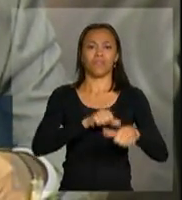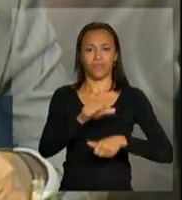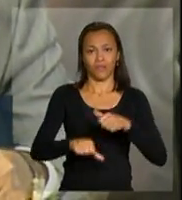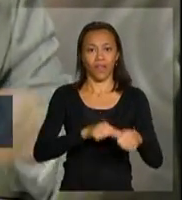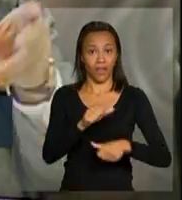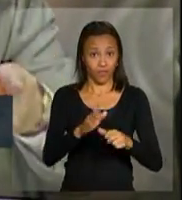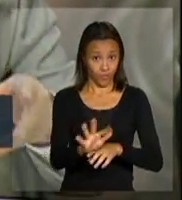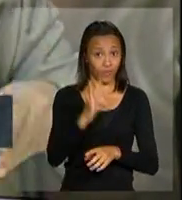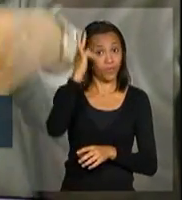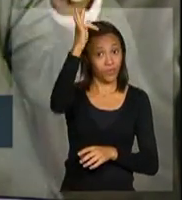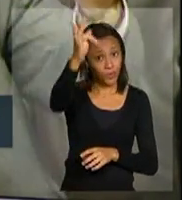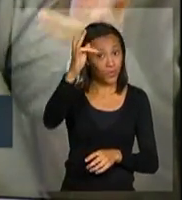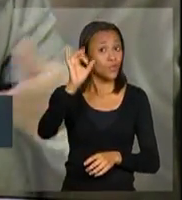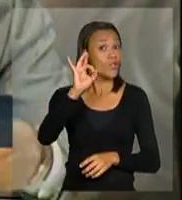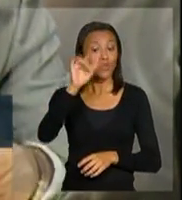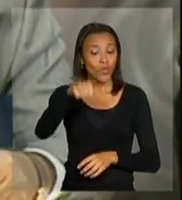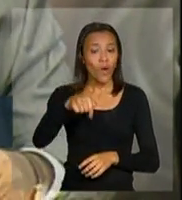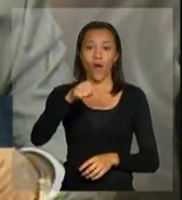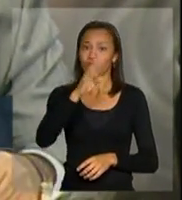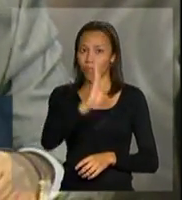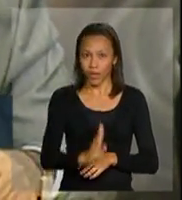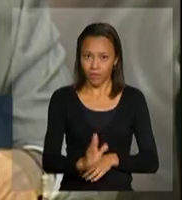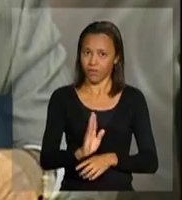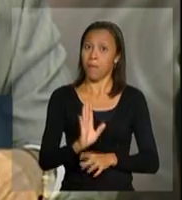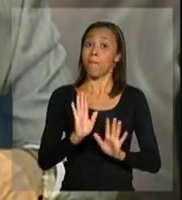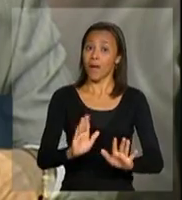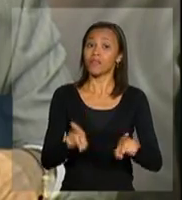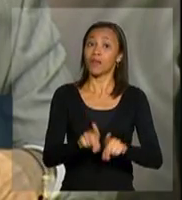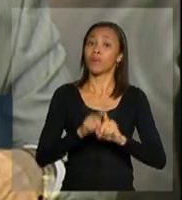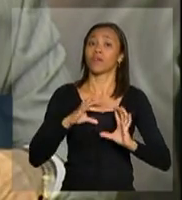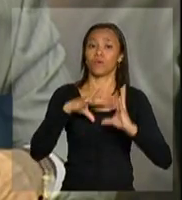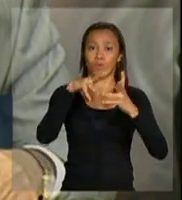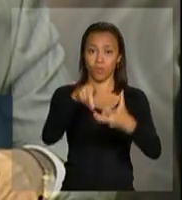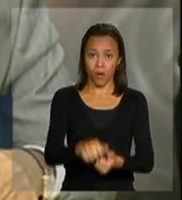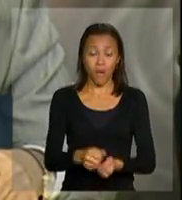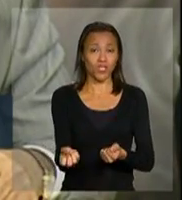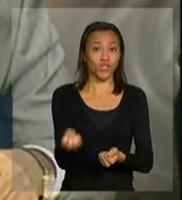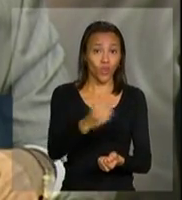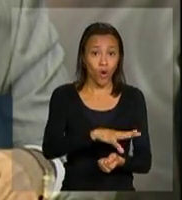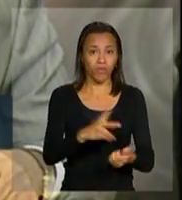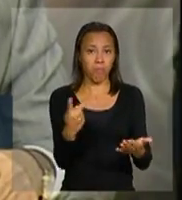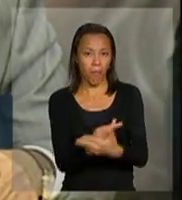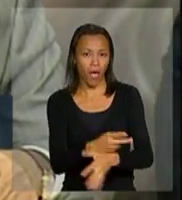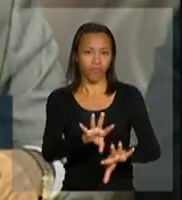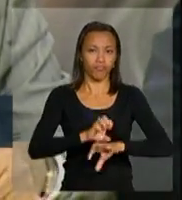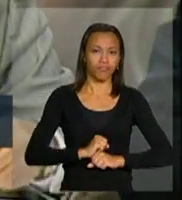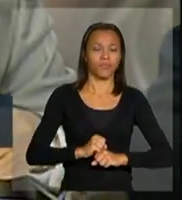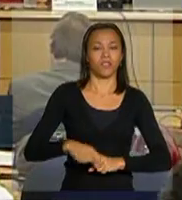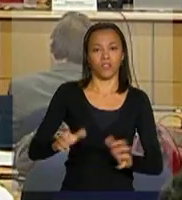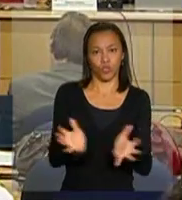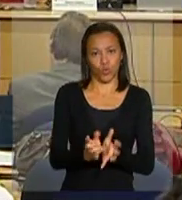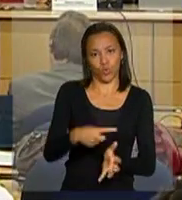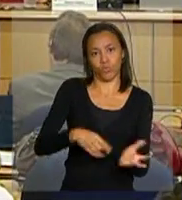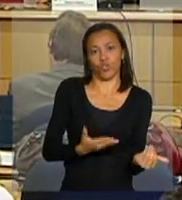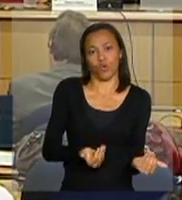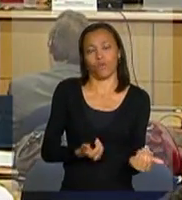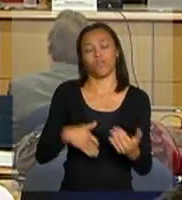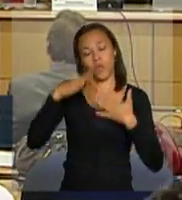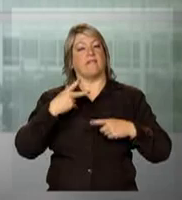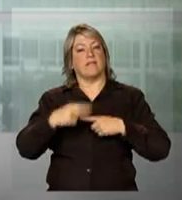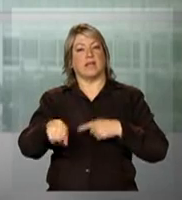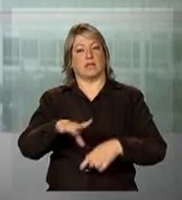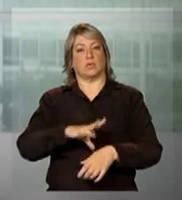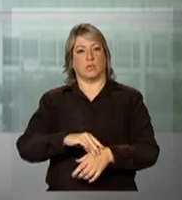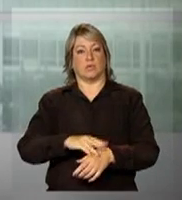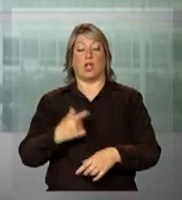perspectiva futura, não só no Brasil, mas global, em relação a novas infecções na população jovem. Muito obrigada, gente.